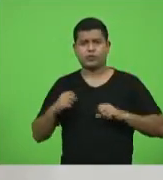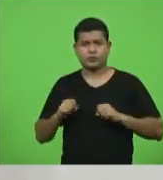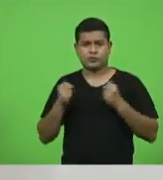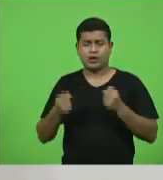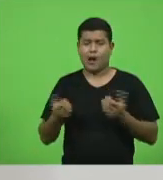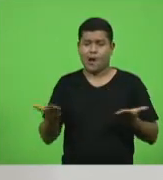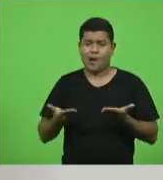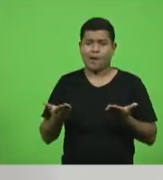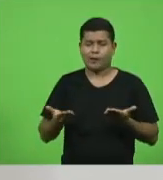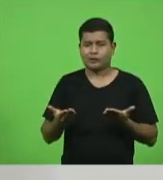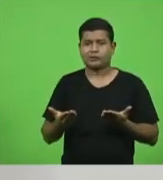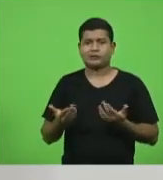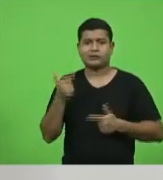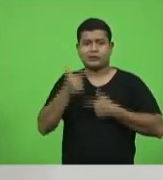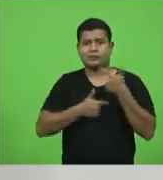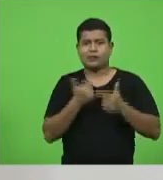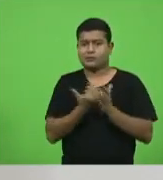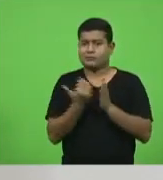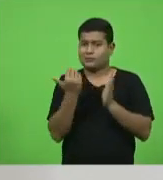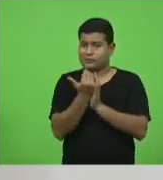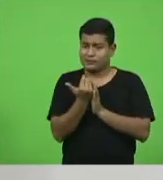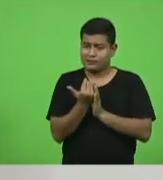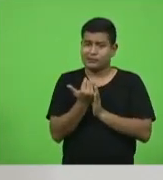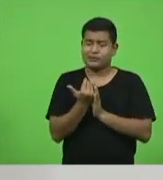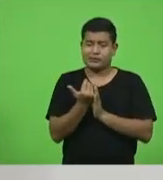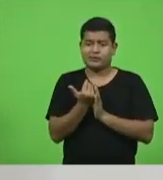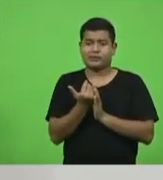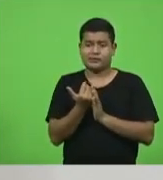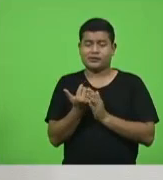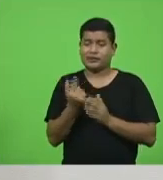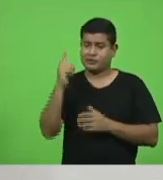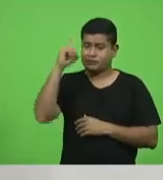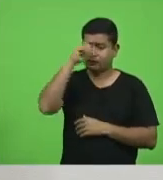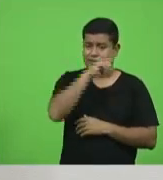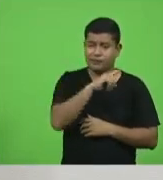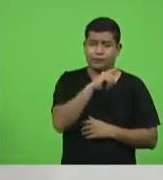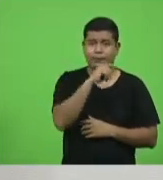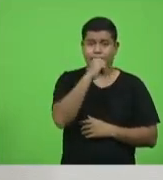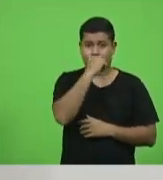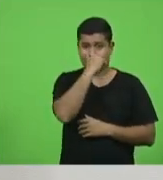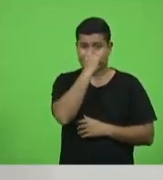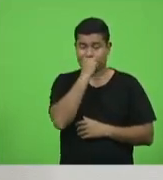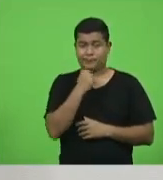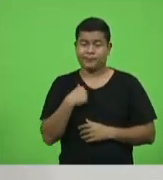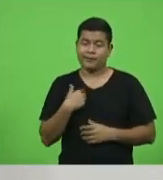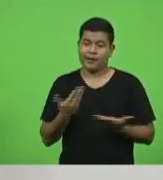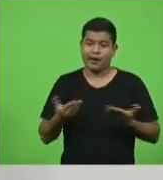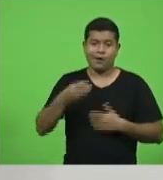missão árdua e difícil é claro que precisamos